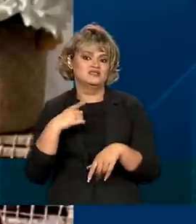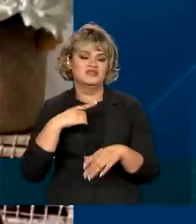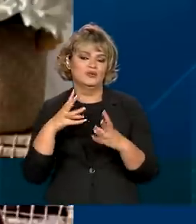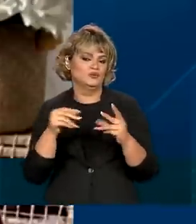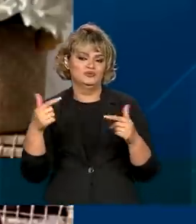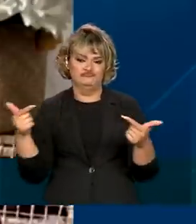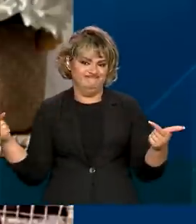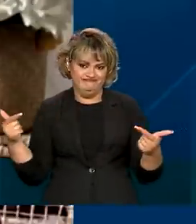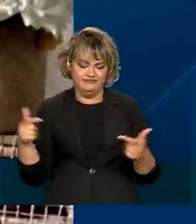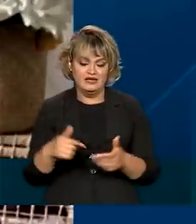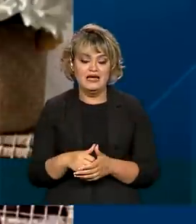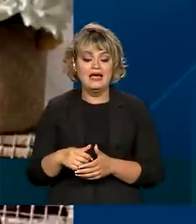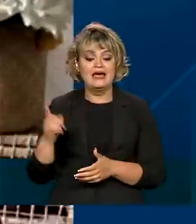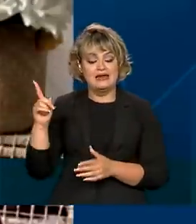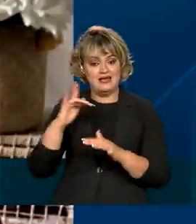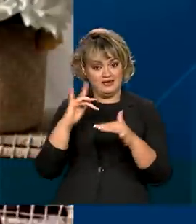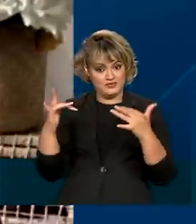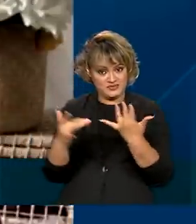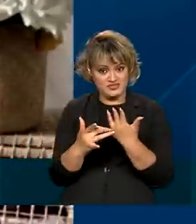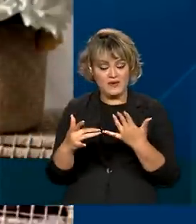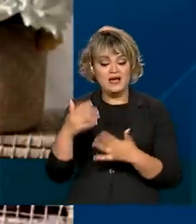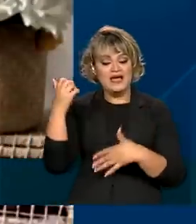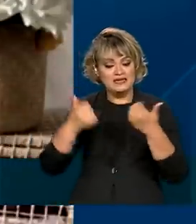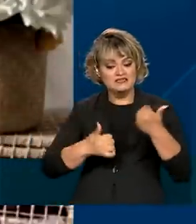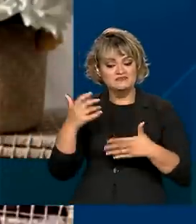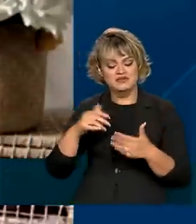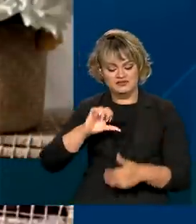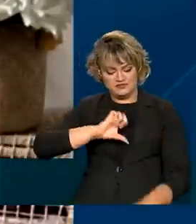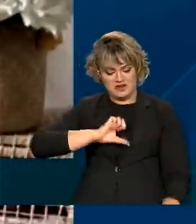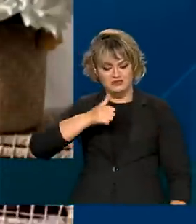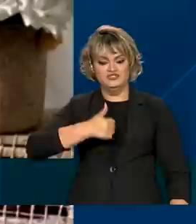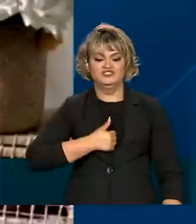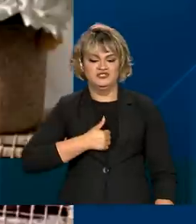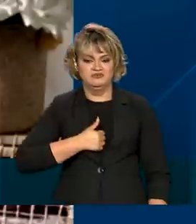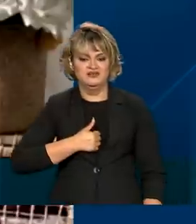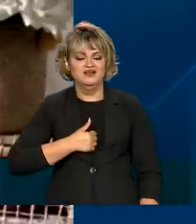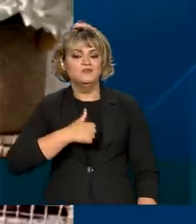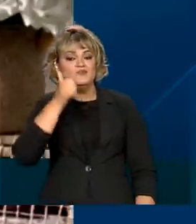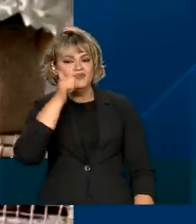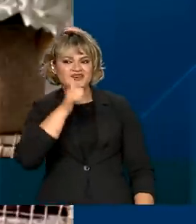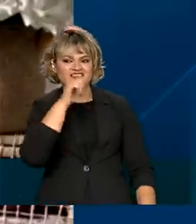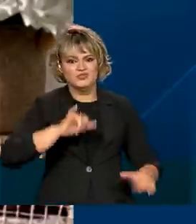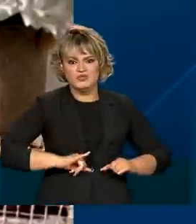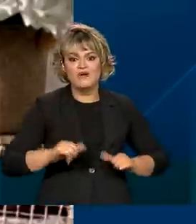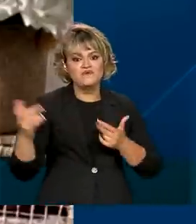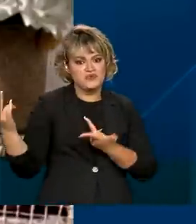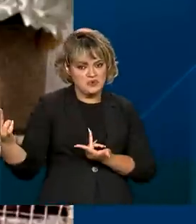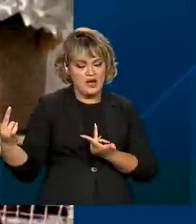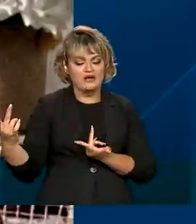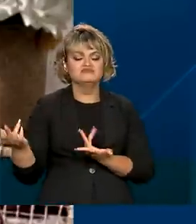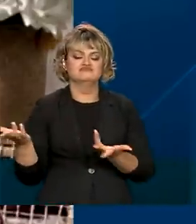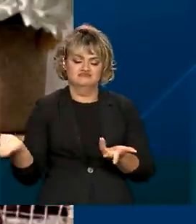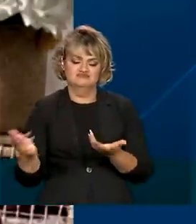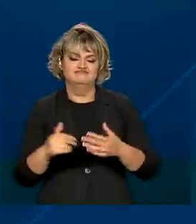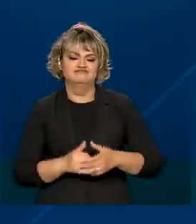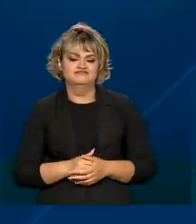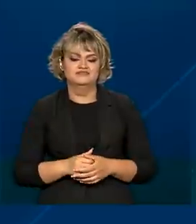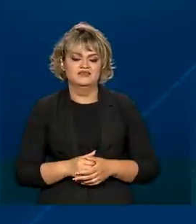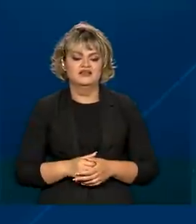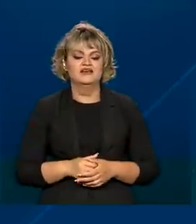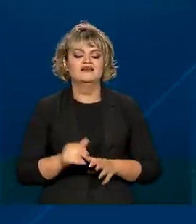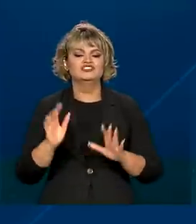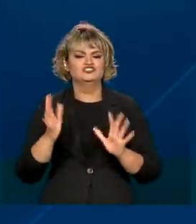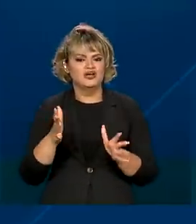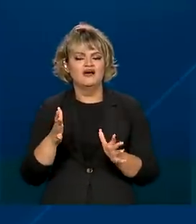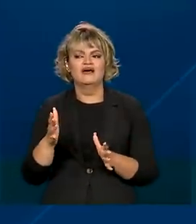Nas redes sociais, ela fala sobre autoestima com mulheres que também perderam os cabelos. Já